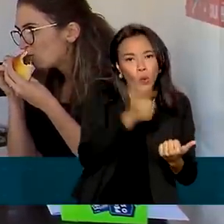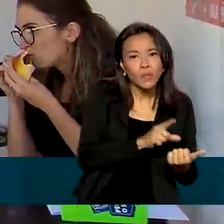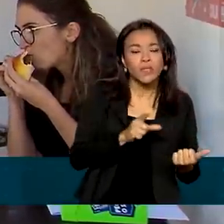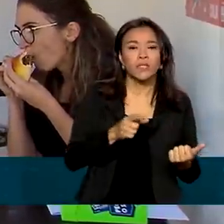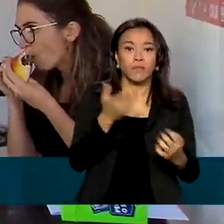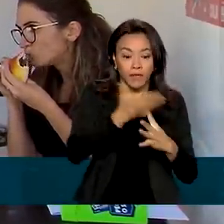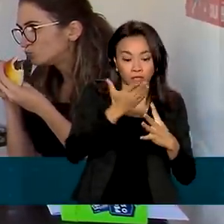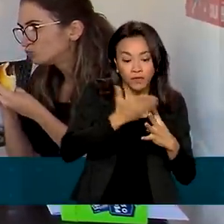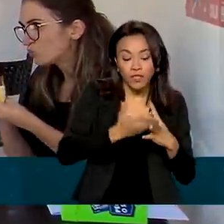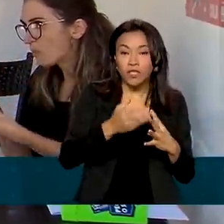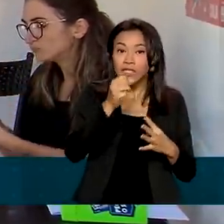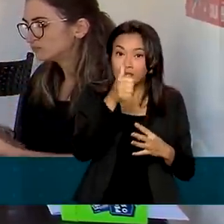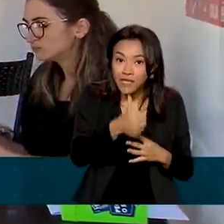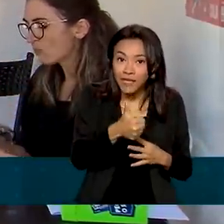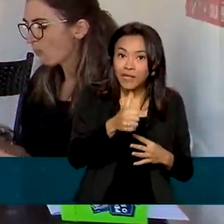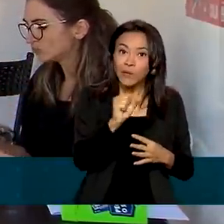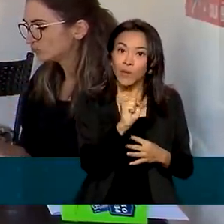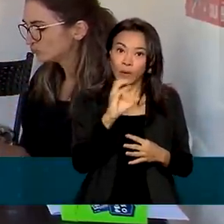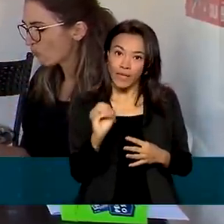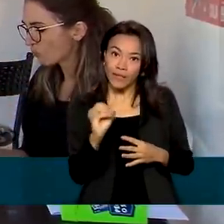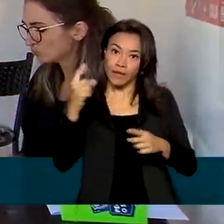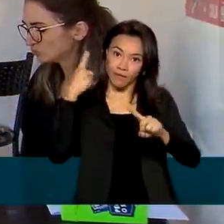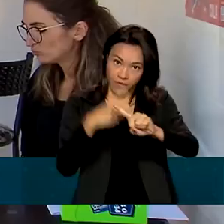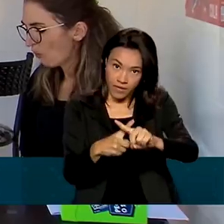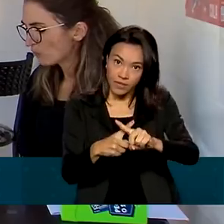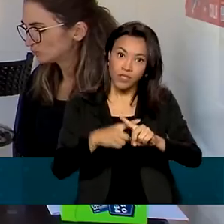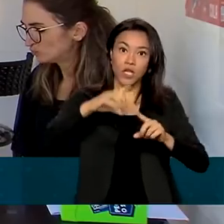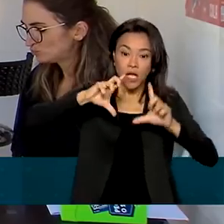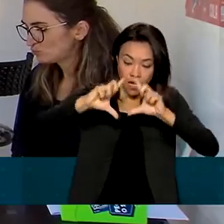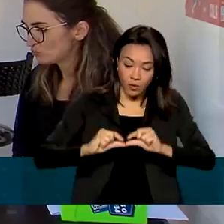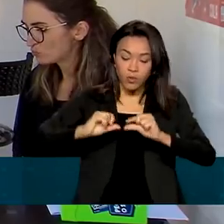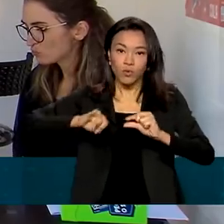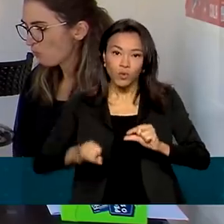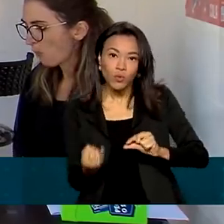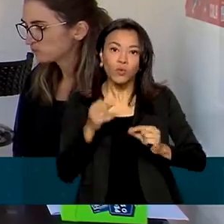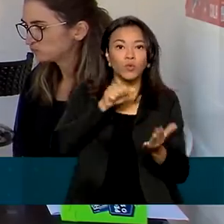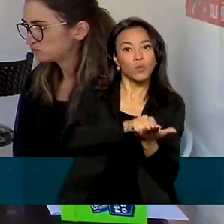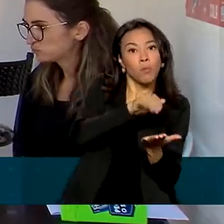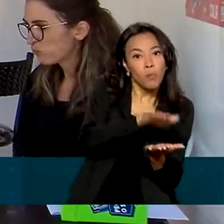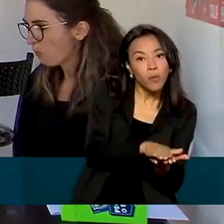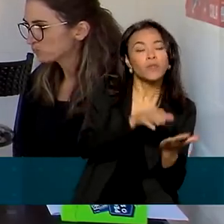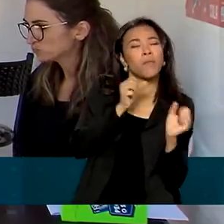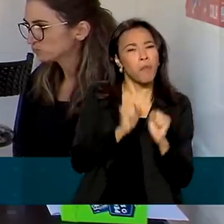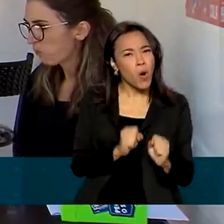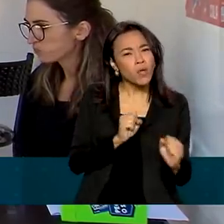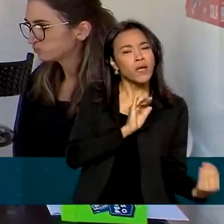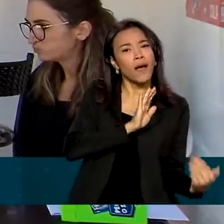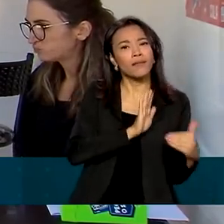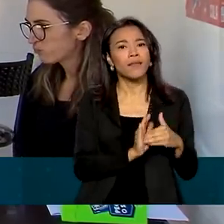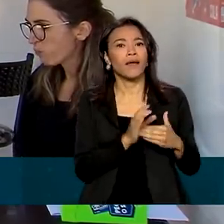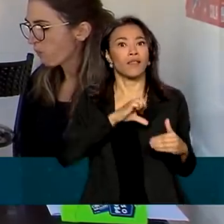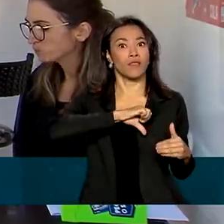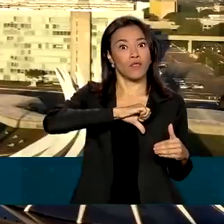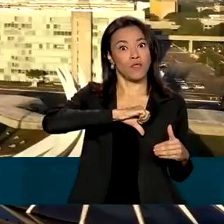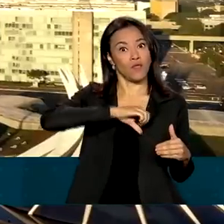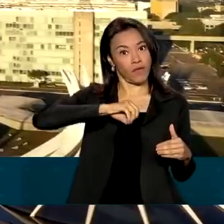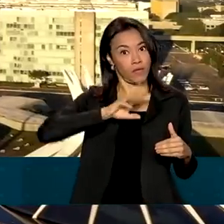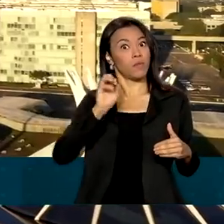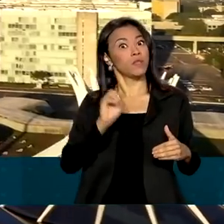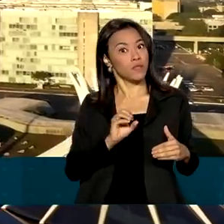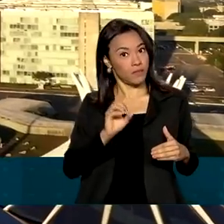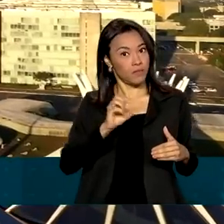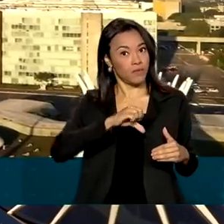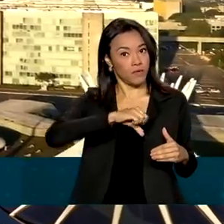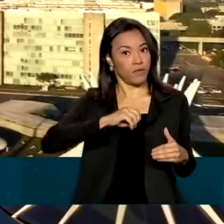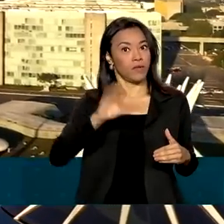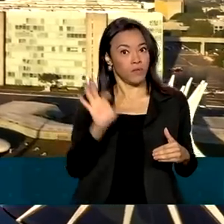180 vezes. A redução de juros e multas pode chegar a 90%. A medida